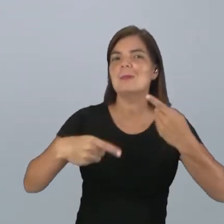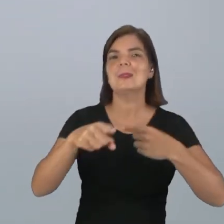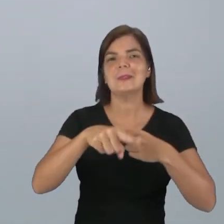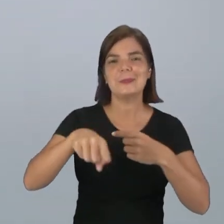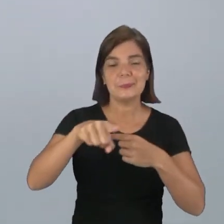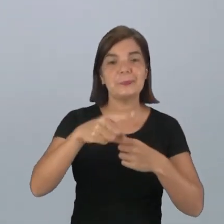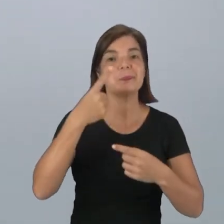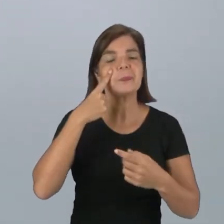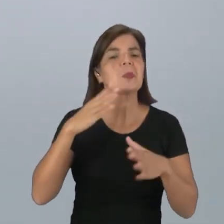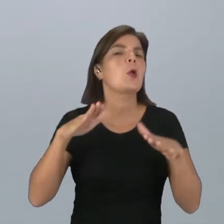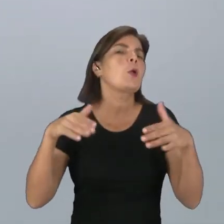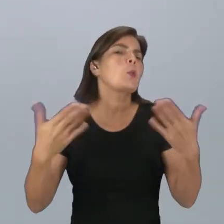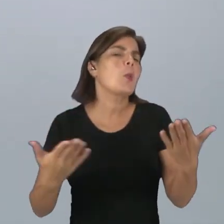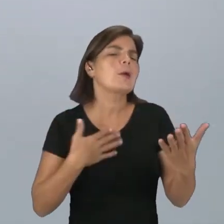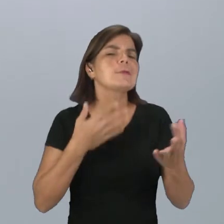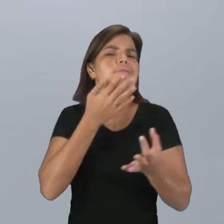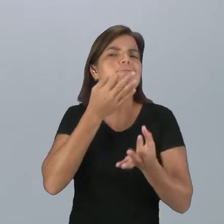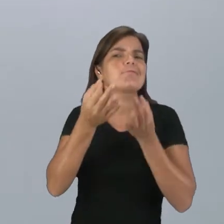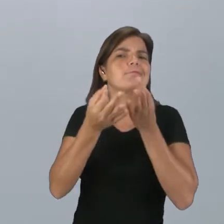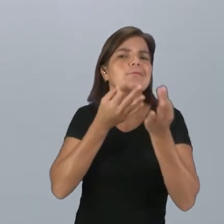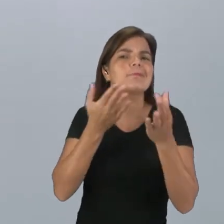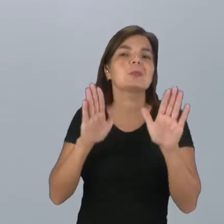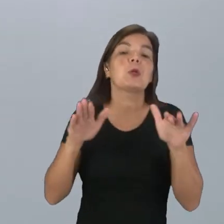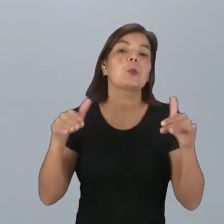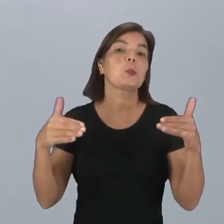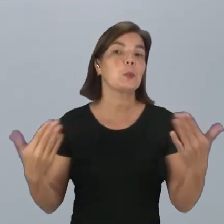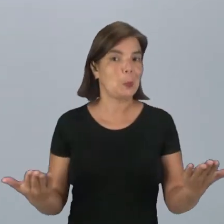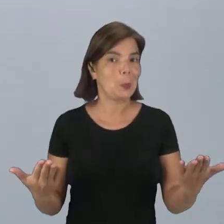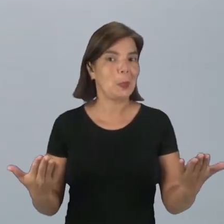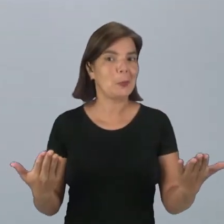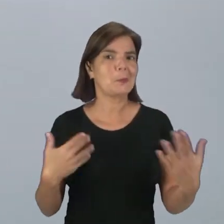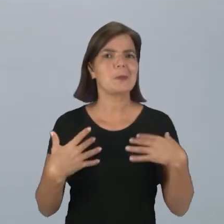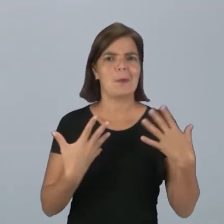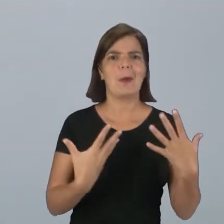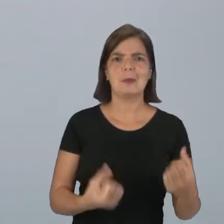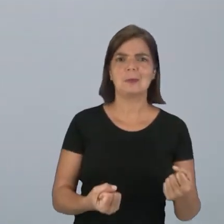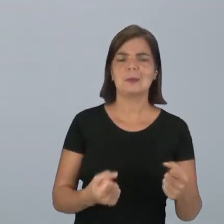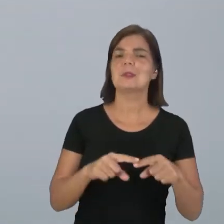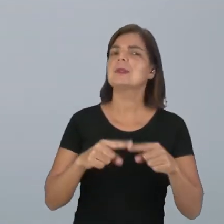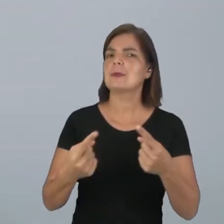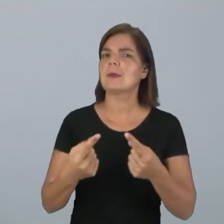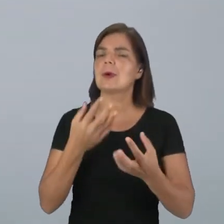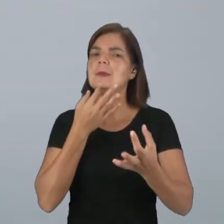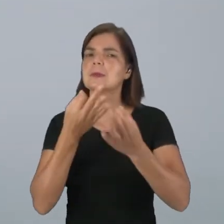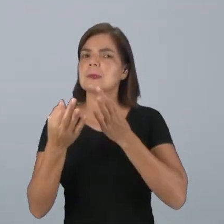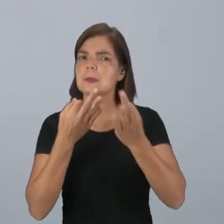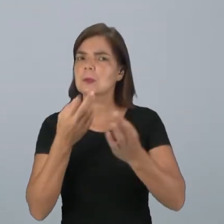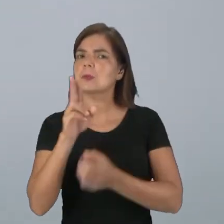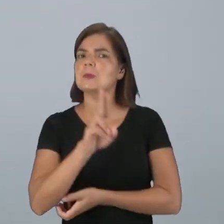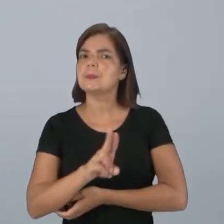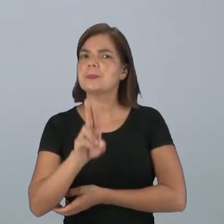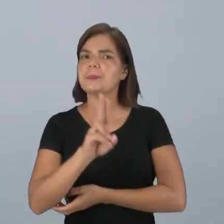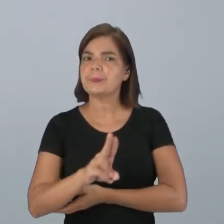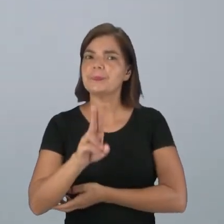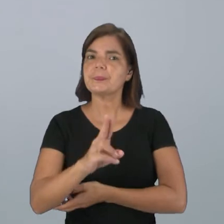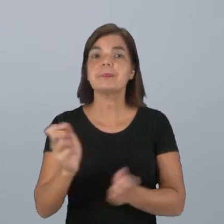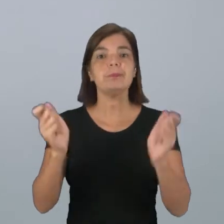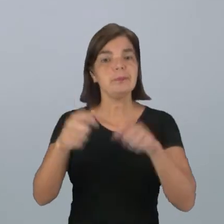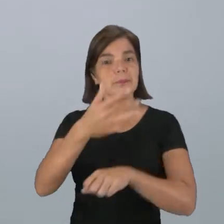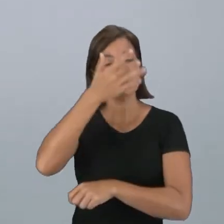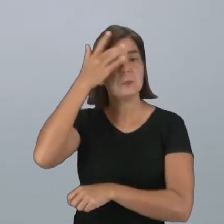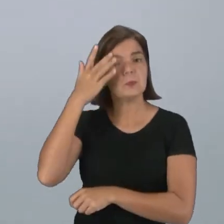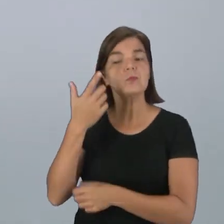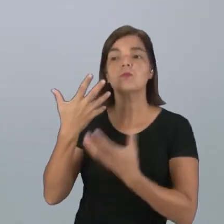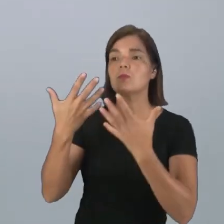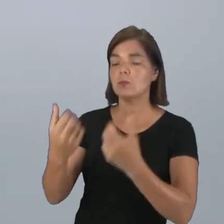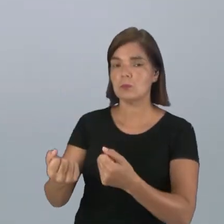você colocar quais são os meus argumentos, qual é a tese que eu defendo e quais os argumentos que eu vou utilizar para convencer